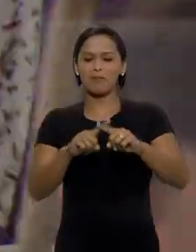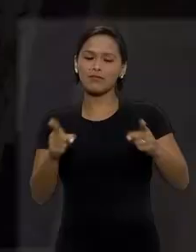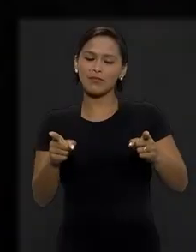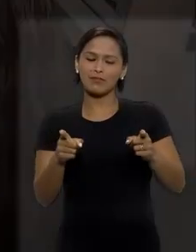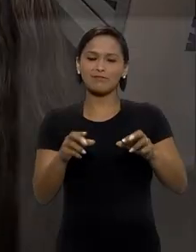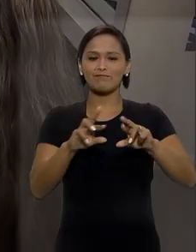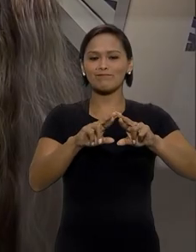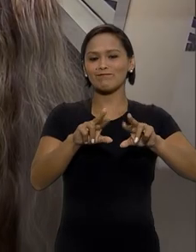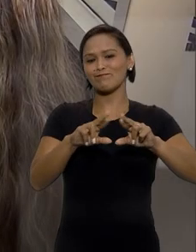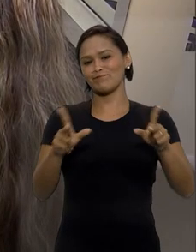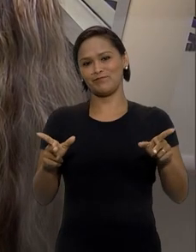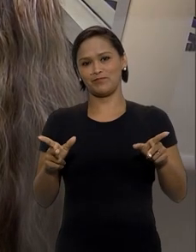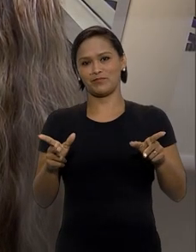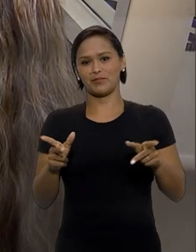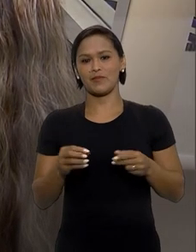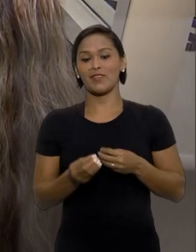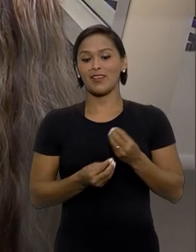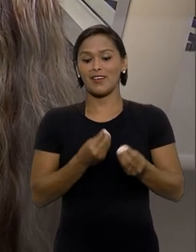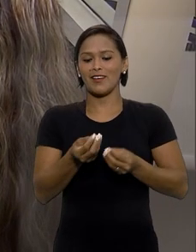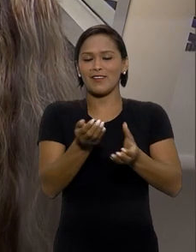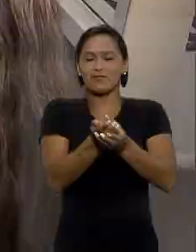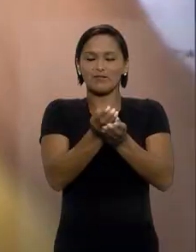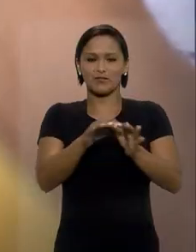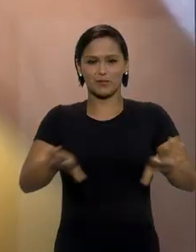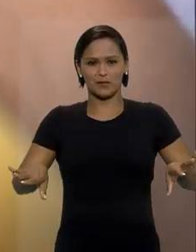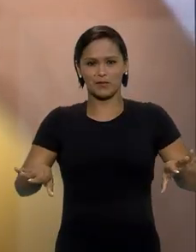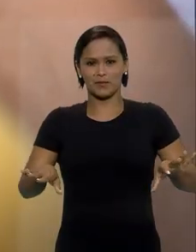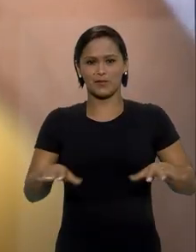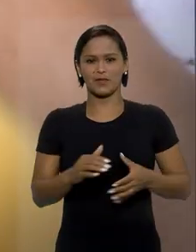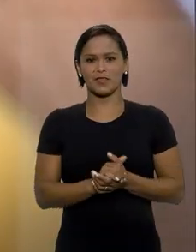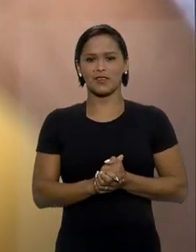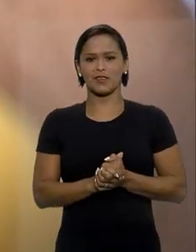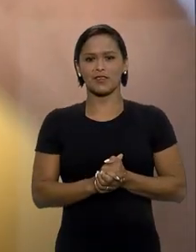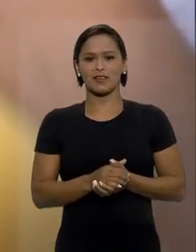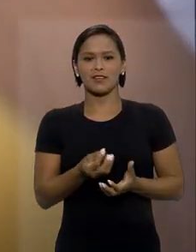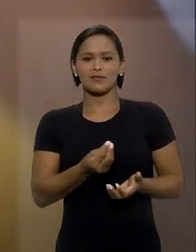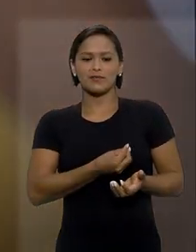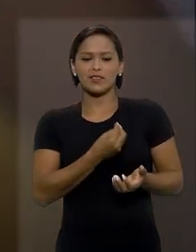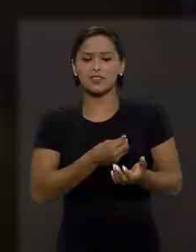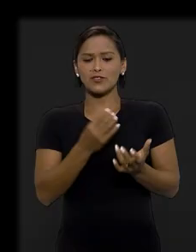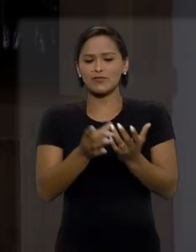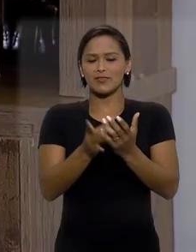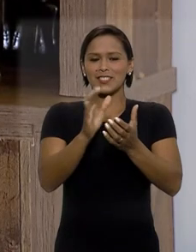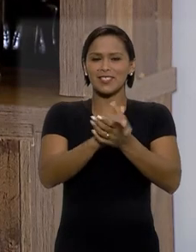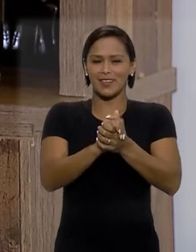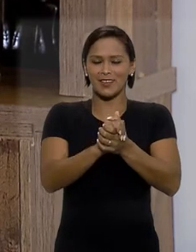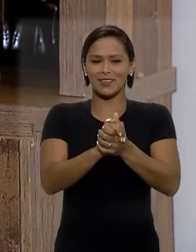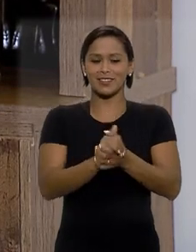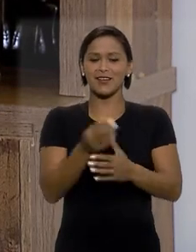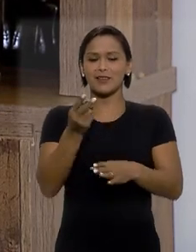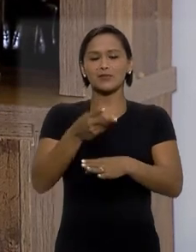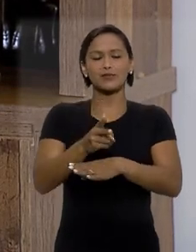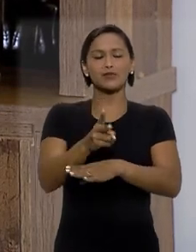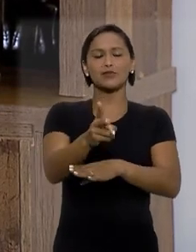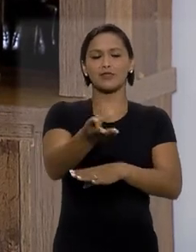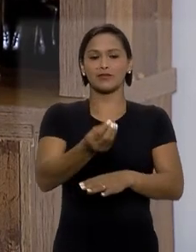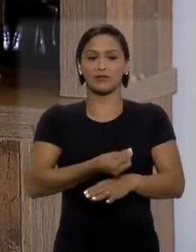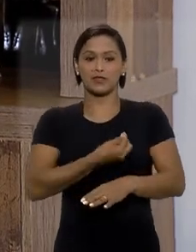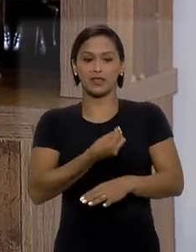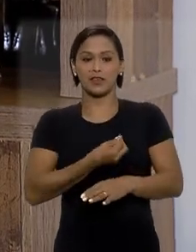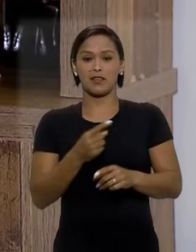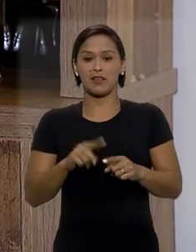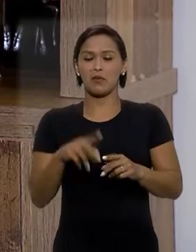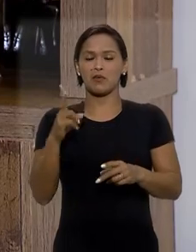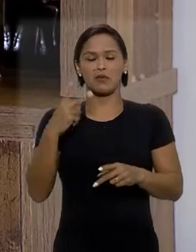juntos, mas às vezes o plano não sai como esperado. E aí vem a separação. A gente casa esperando que dê certo.